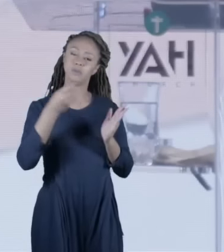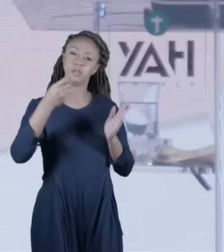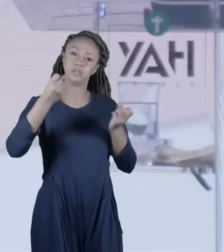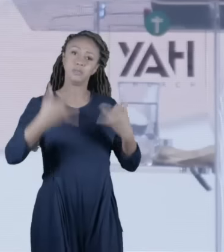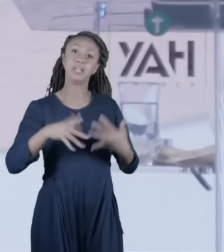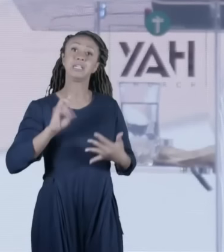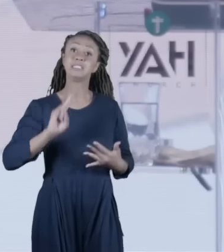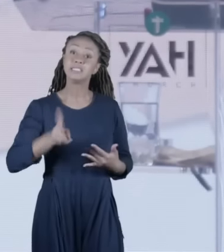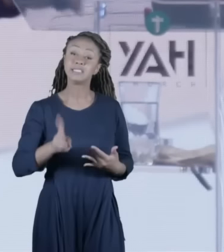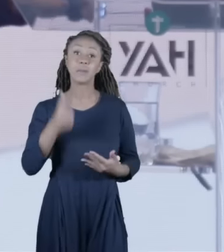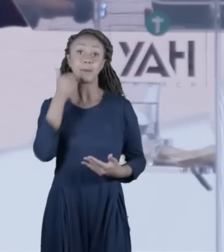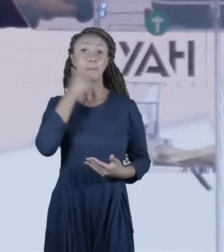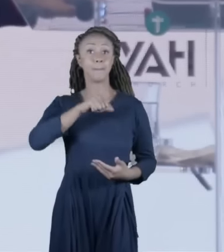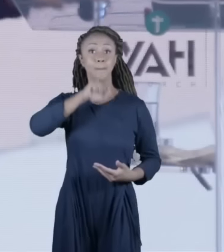aqui,